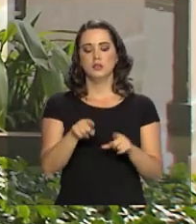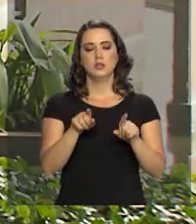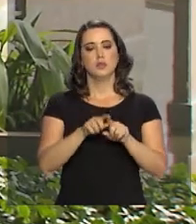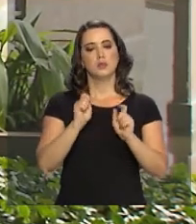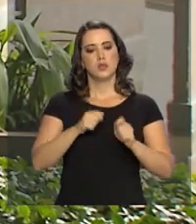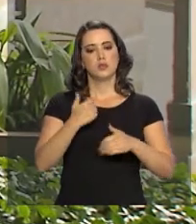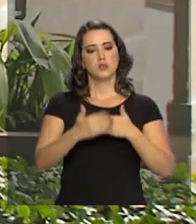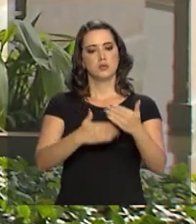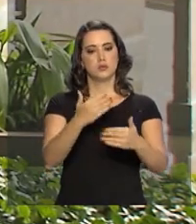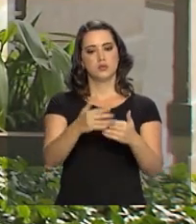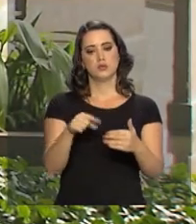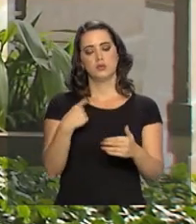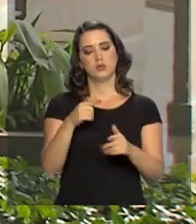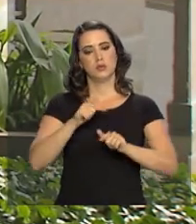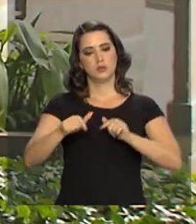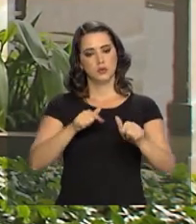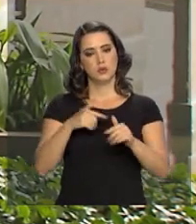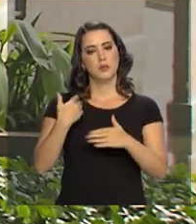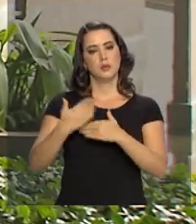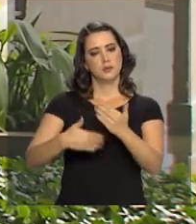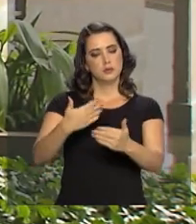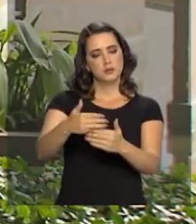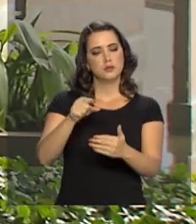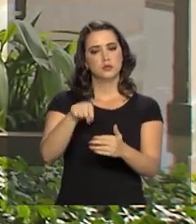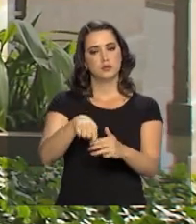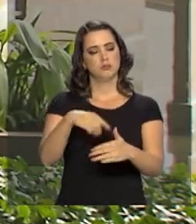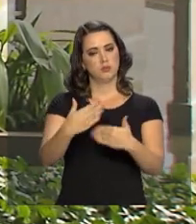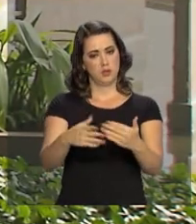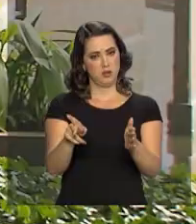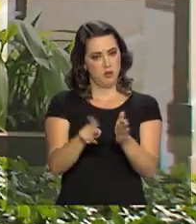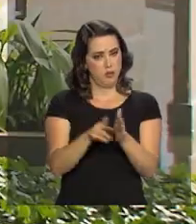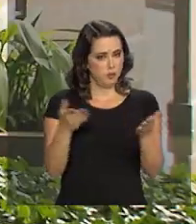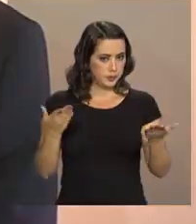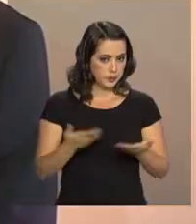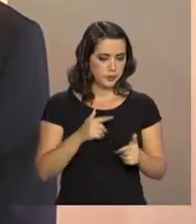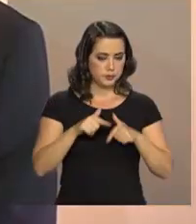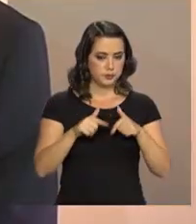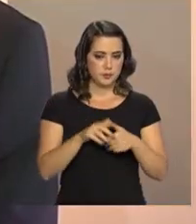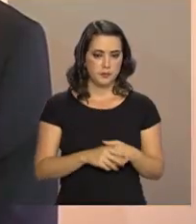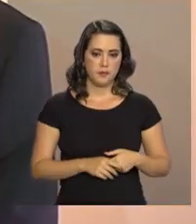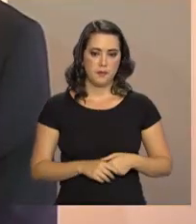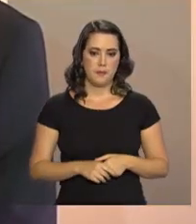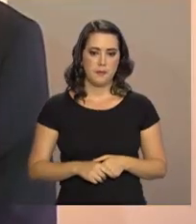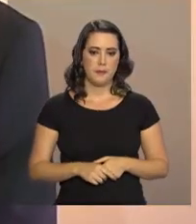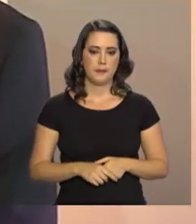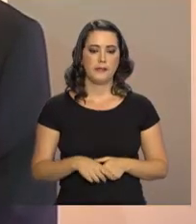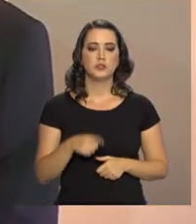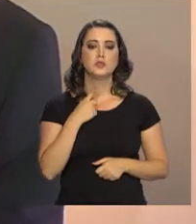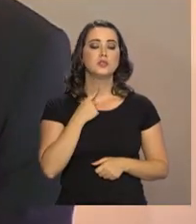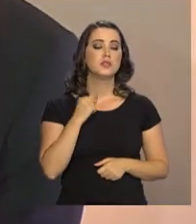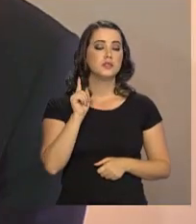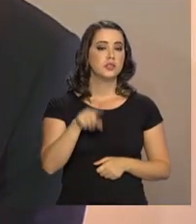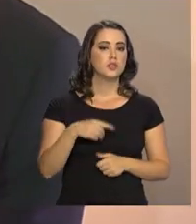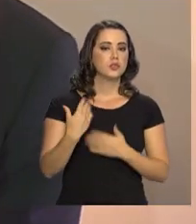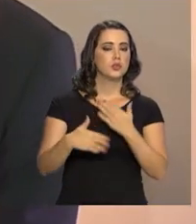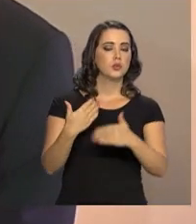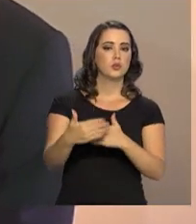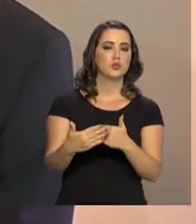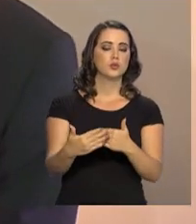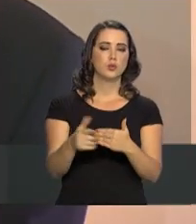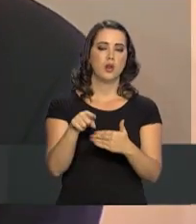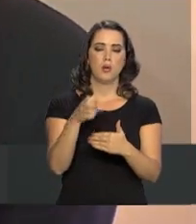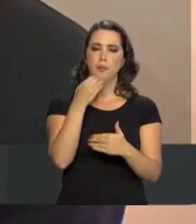dar continuidade ao trabalho que vem sendo desenvolvido na atual gestão. A intenção é dar continuidade